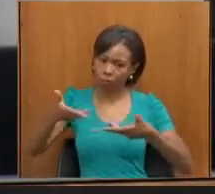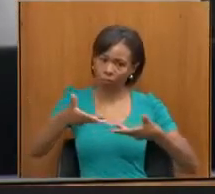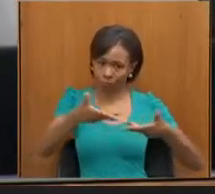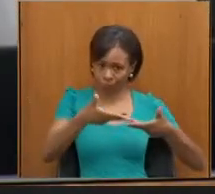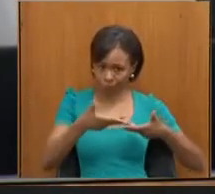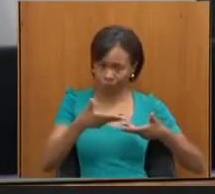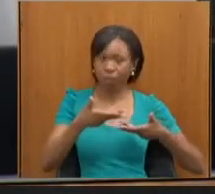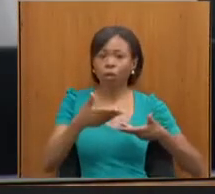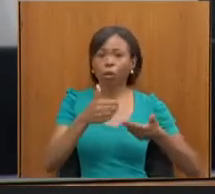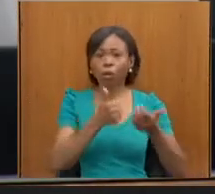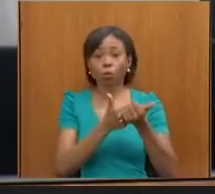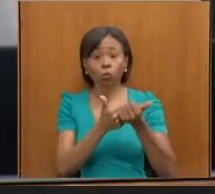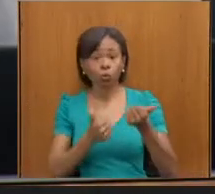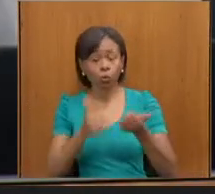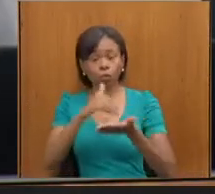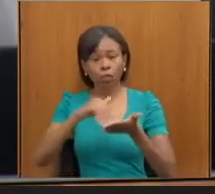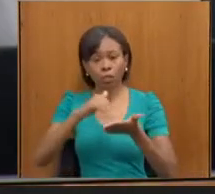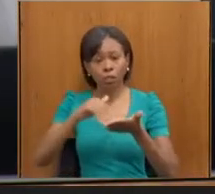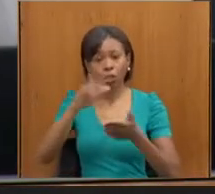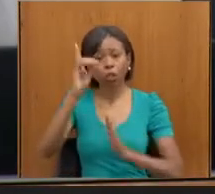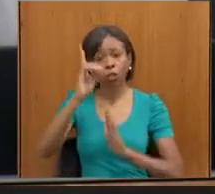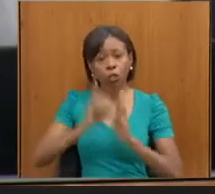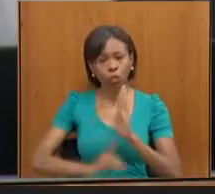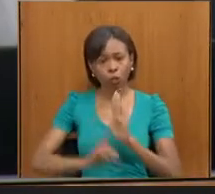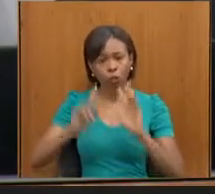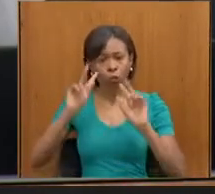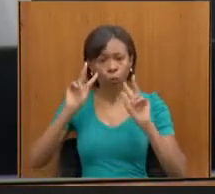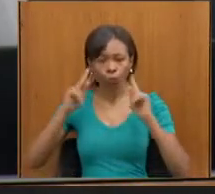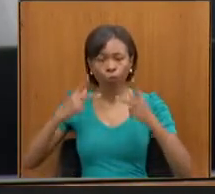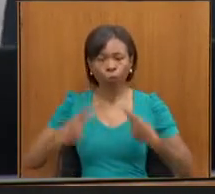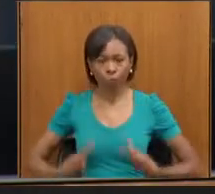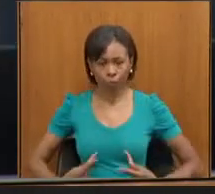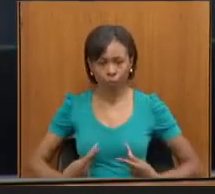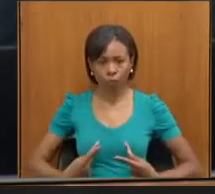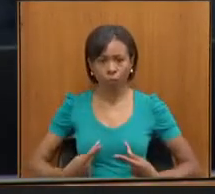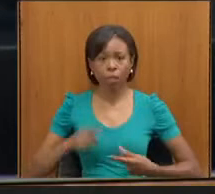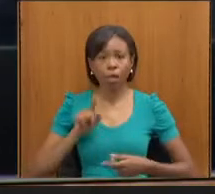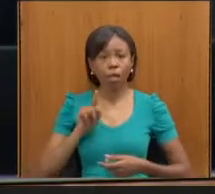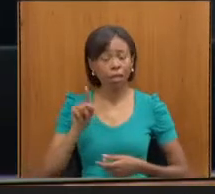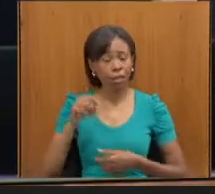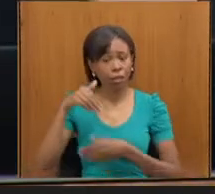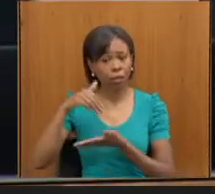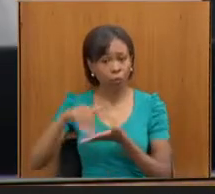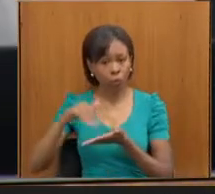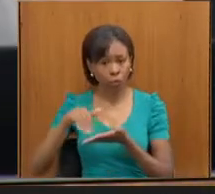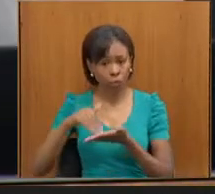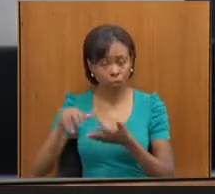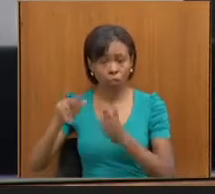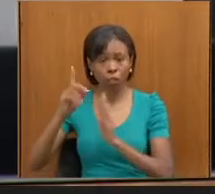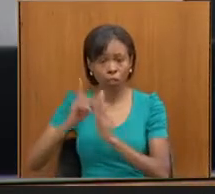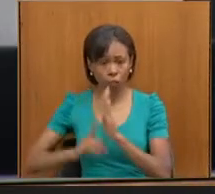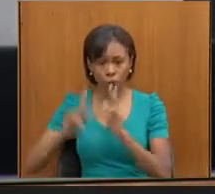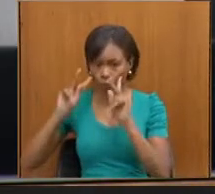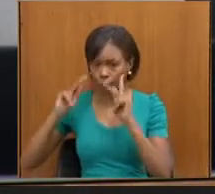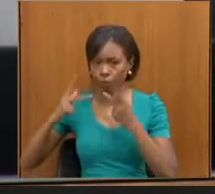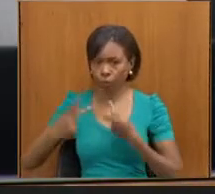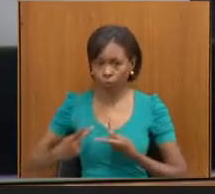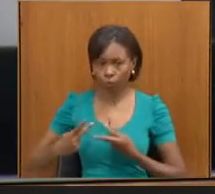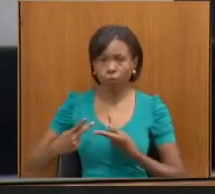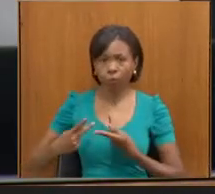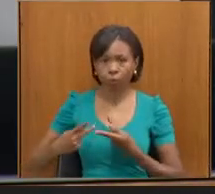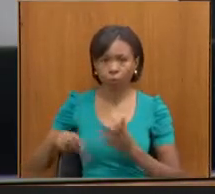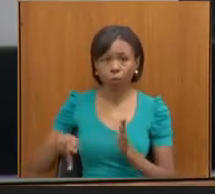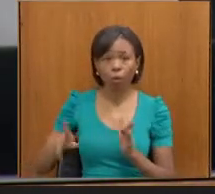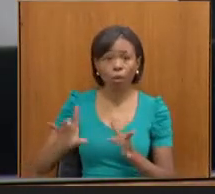nosso subsecretário de Direitos Humanos, da Subsecretaria de Direitos Humanos, que pertence aí, está